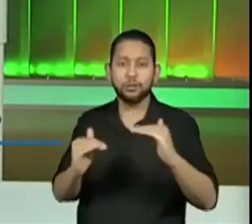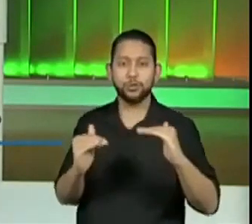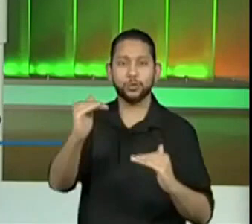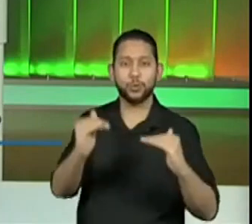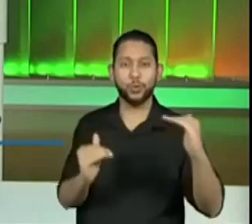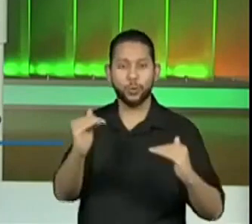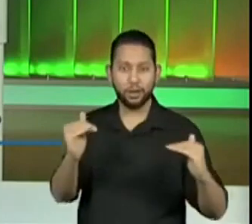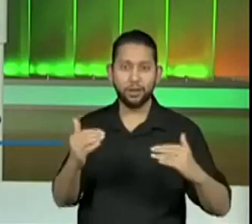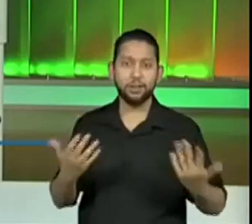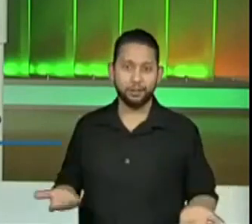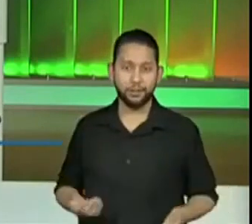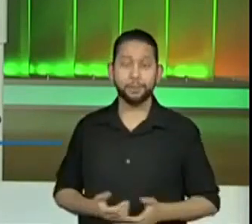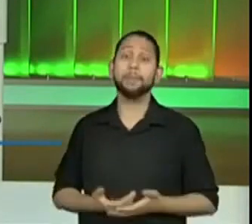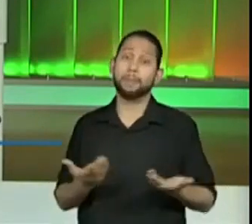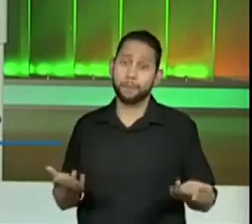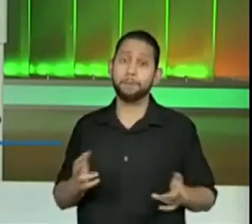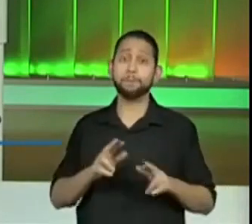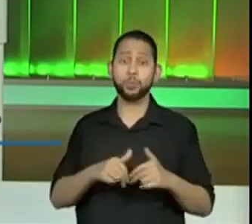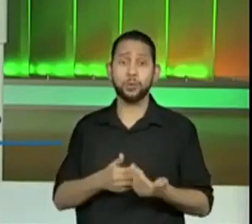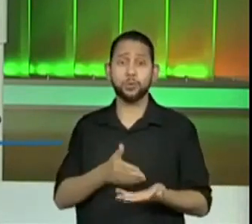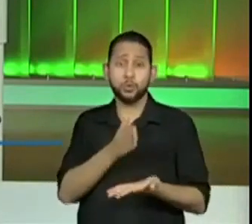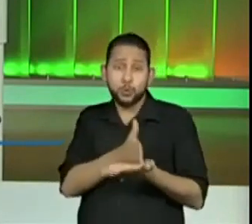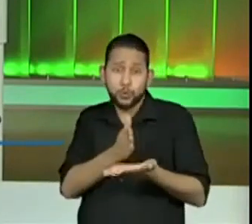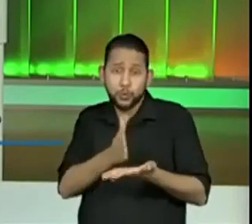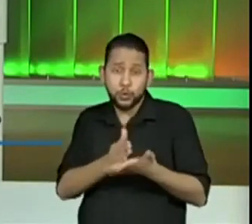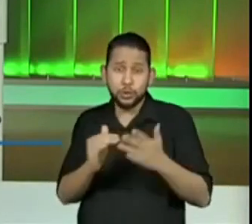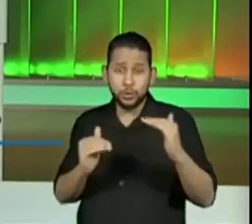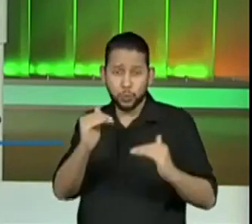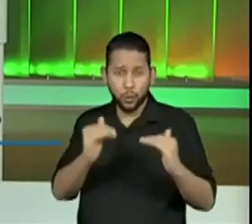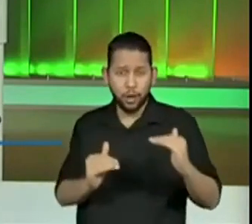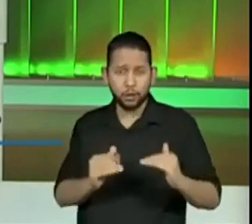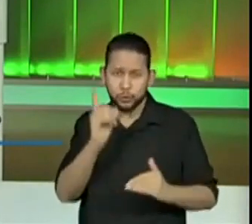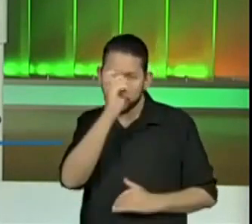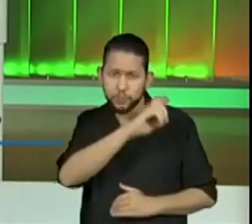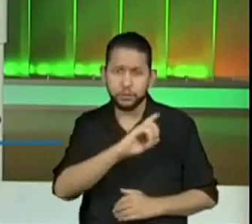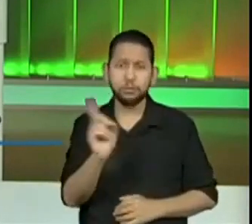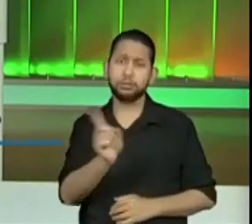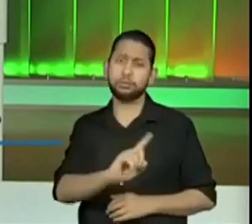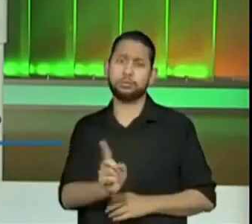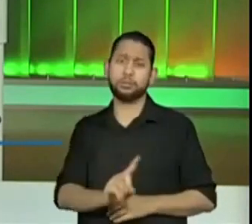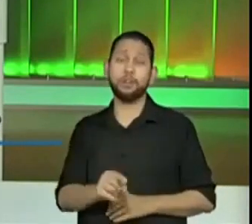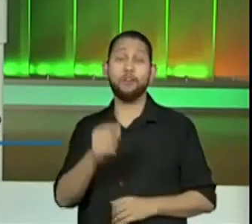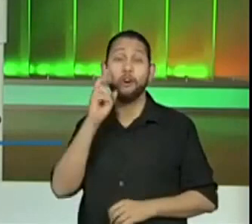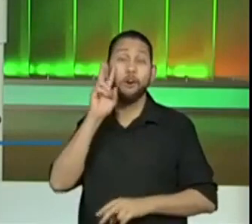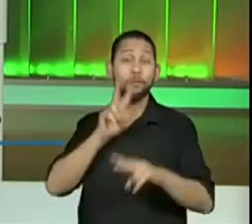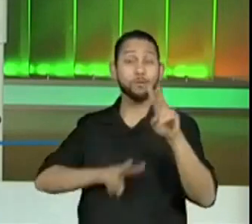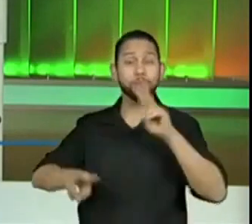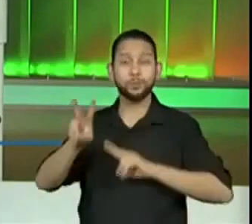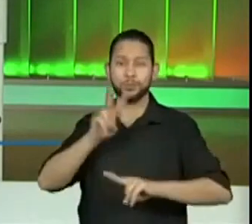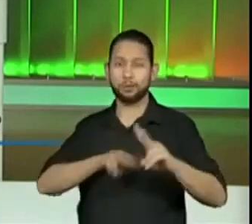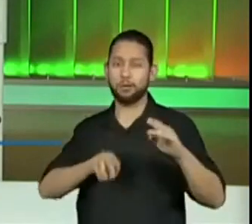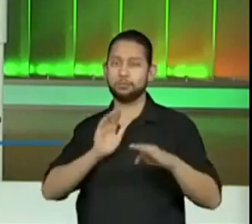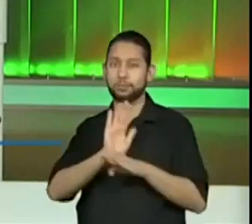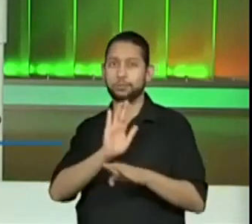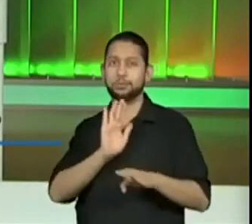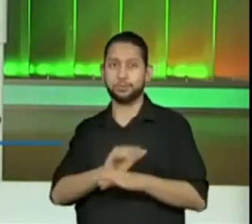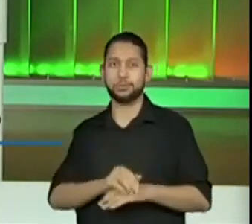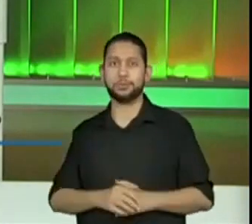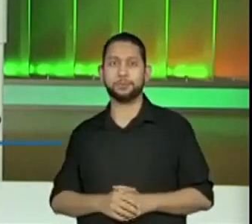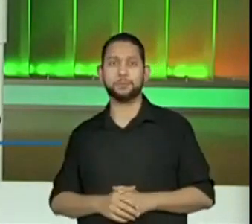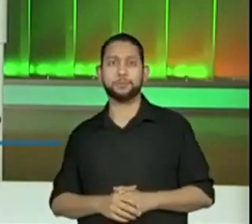preocupe. A partilha desigual é fácil de entender. Vamos entender primeiro aqui as imagens e o resto é fácil, certo?